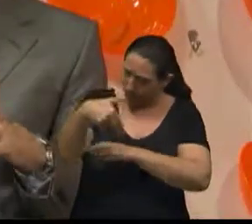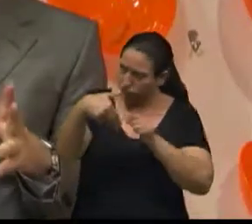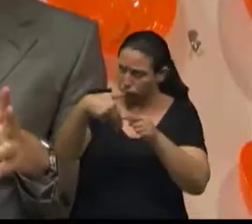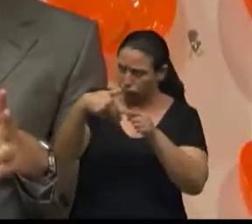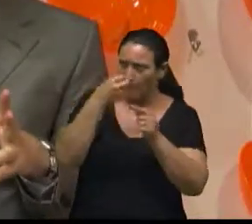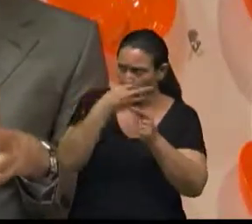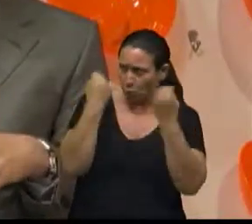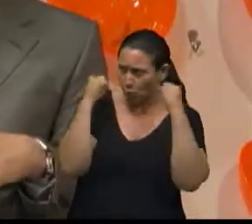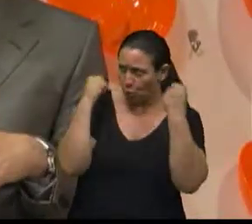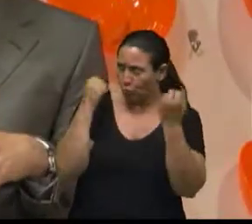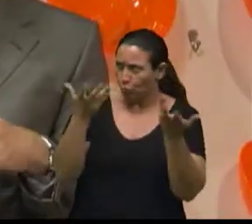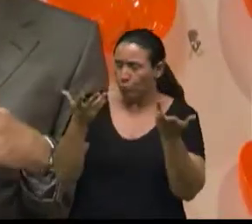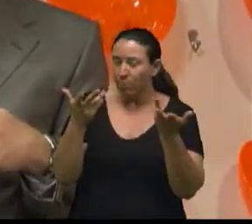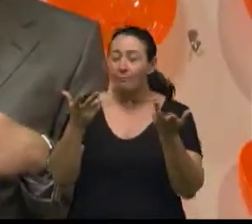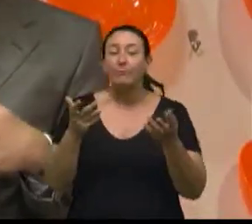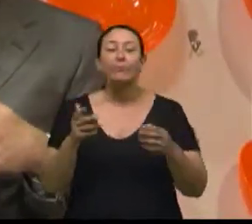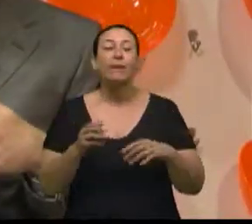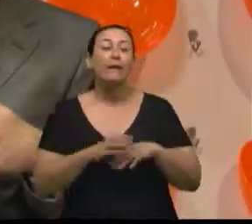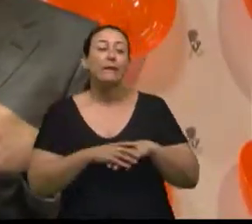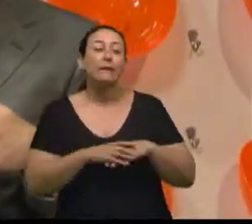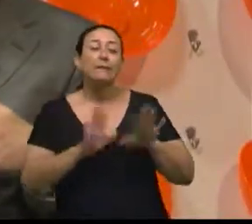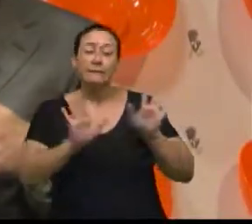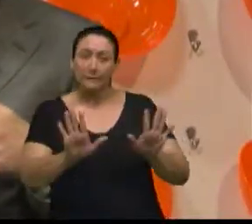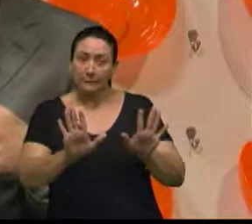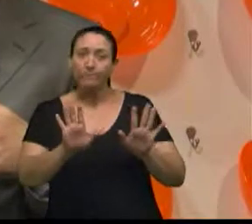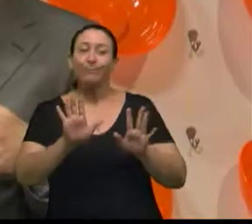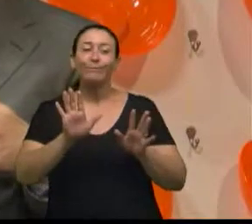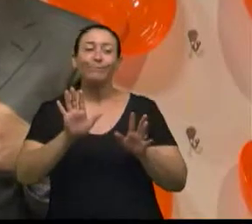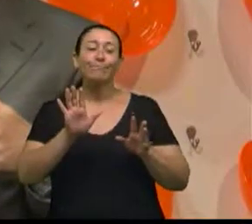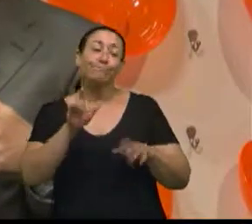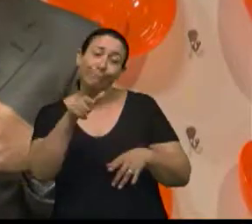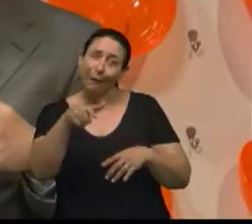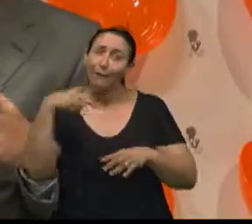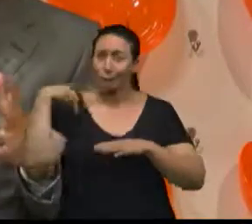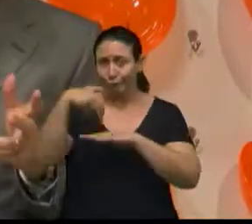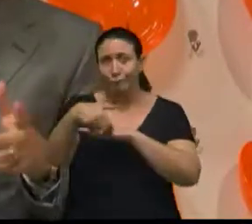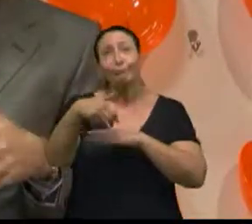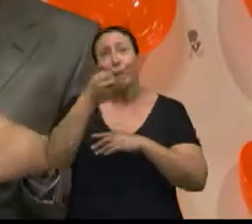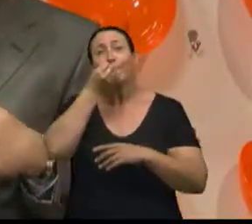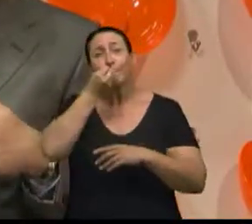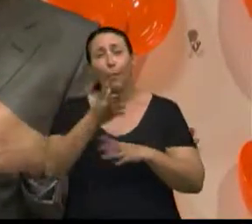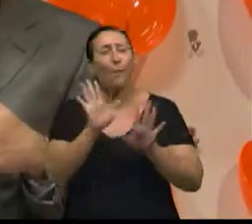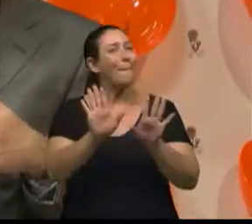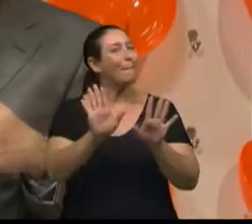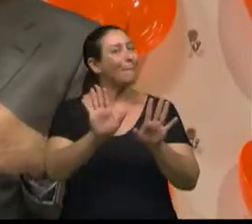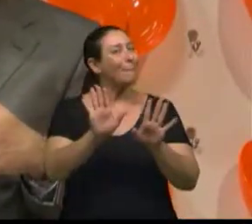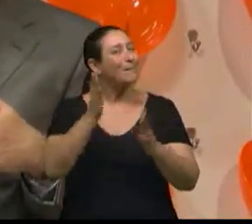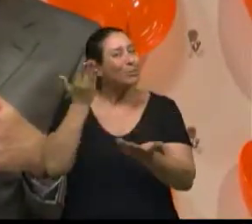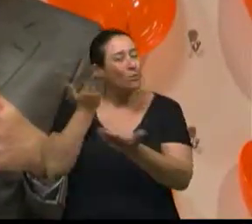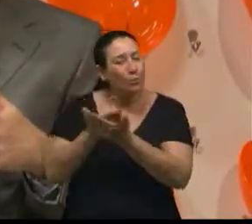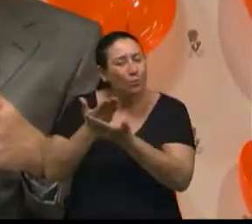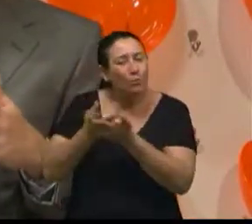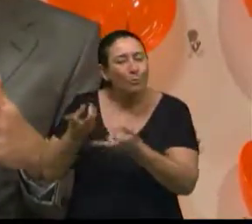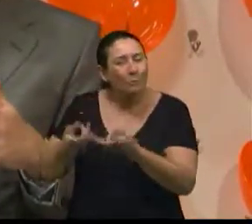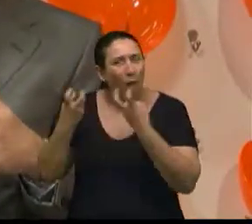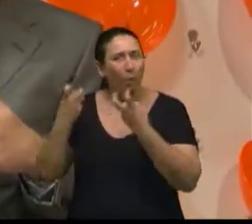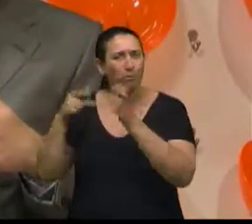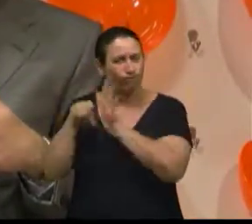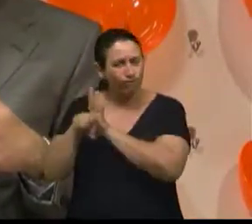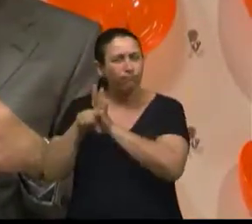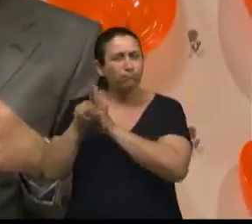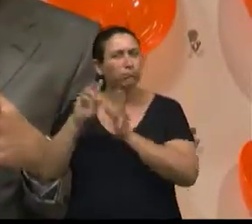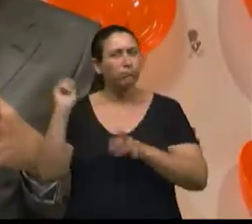é melhor do que nada, mas hoje, nos nossos estudos e na medida em que a gente está evoluindo e que a gente está